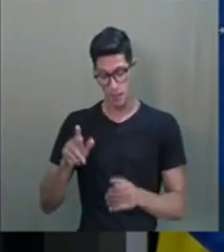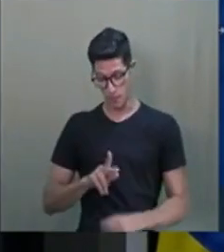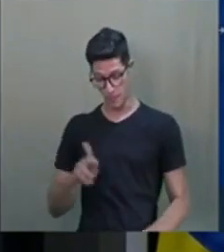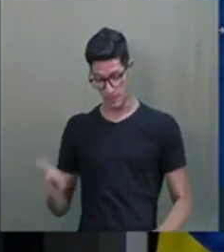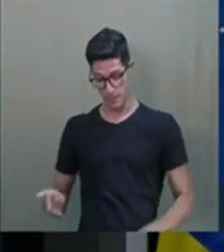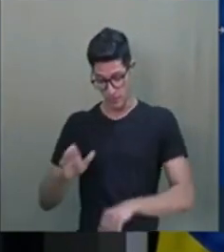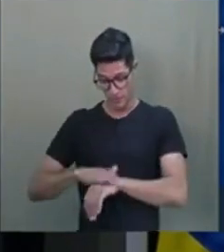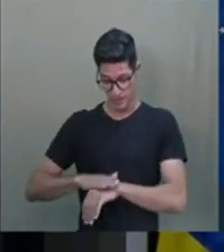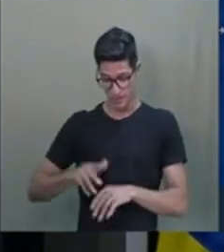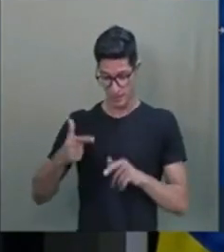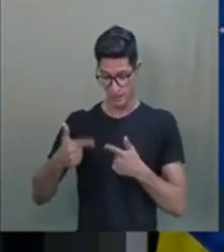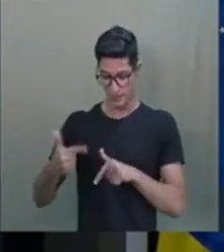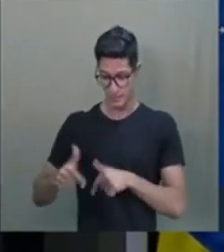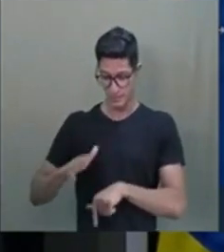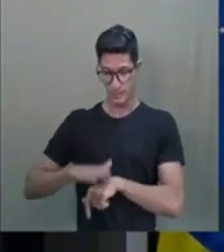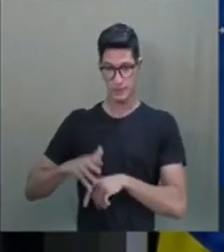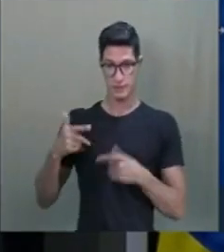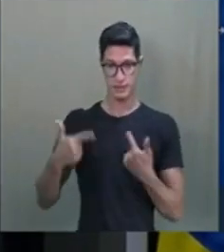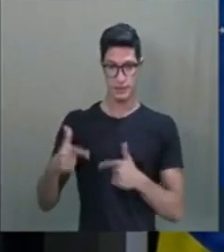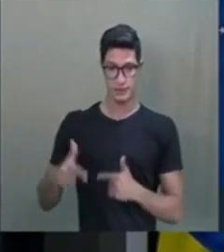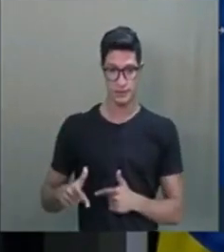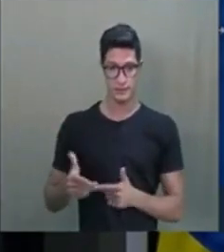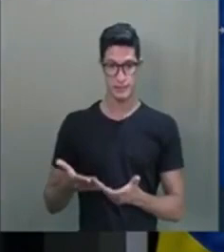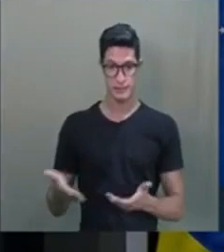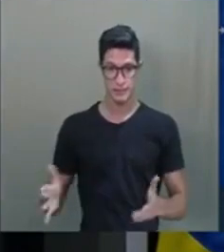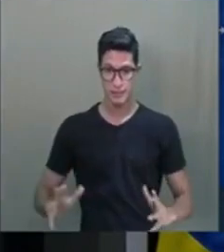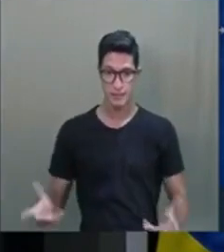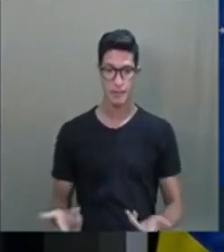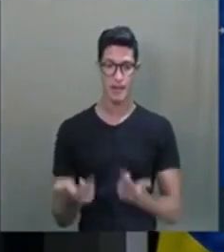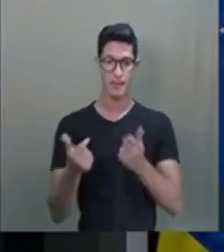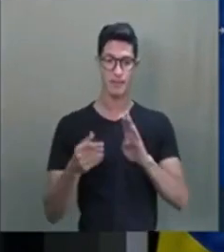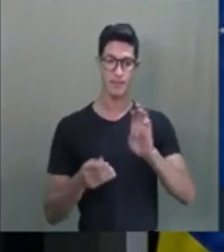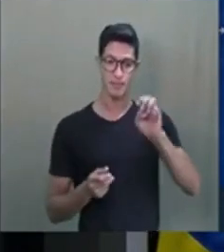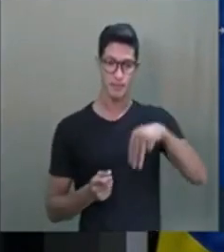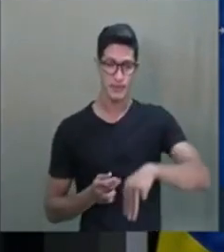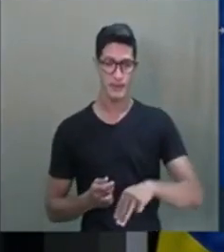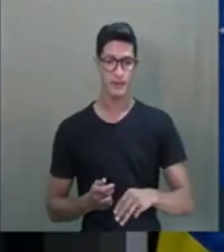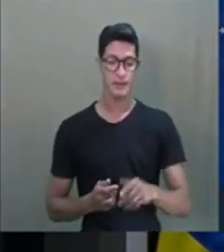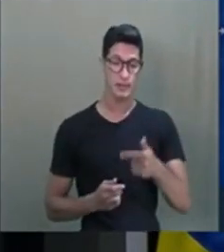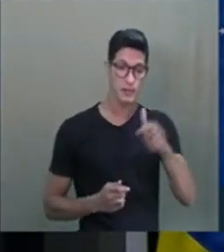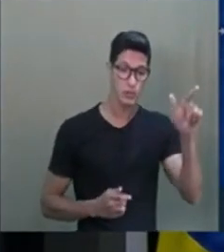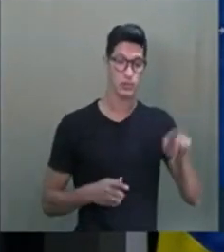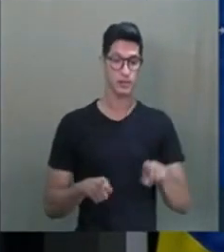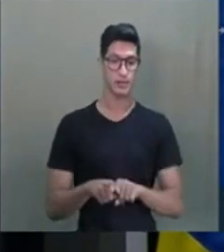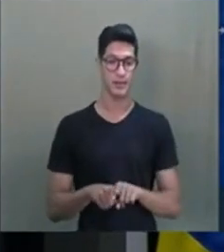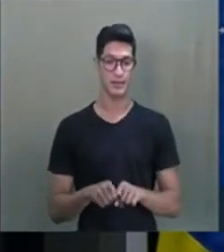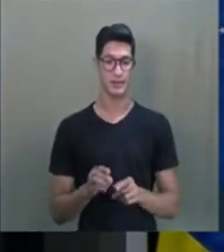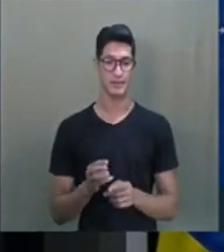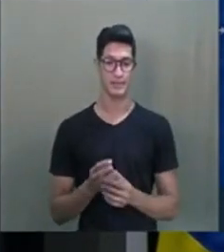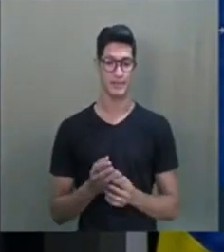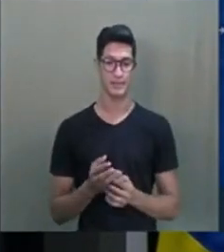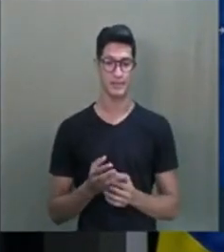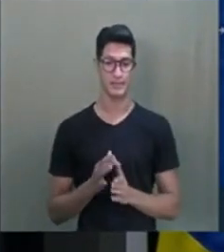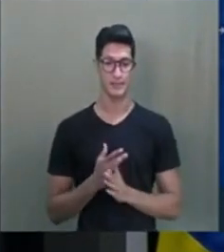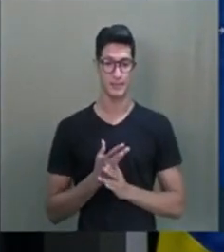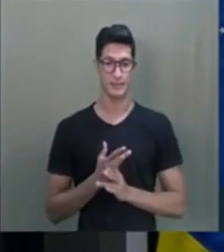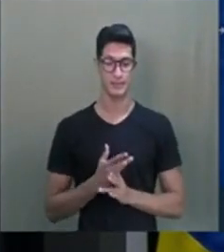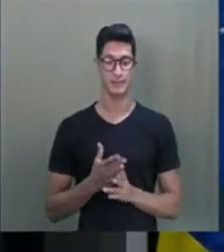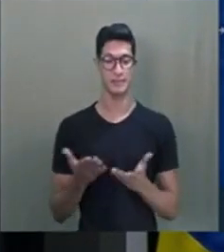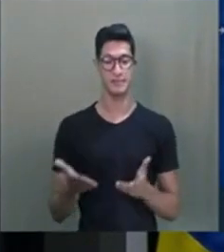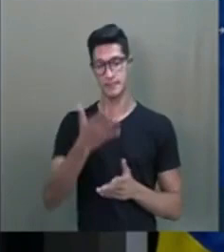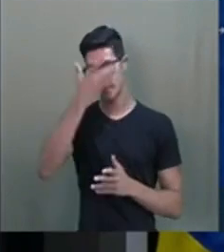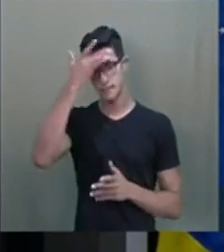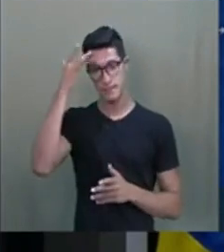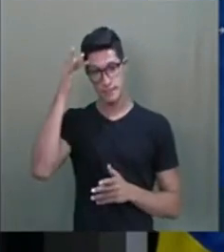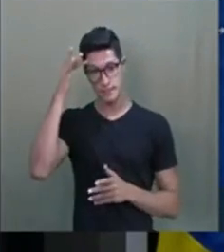fez esse trabalho e faz esse trabalho tão maravilhosamente bem, e outros também, né? E as